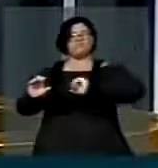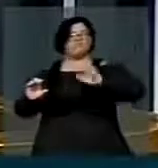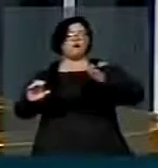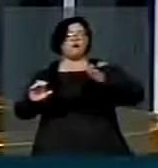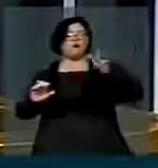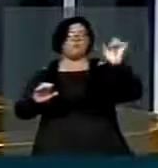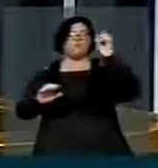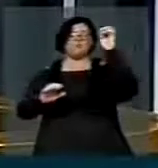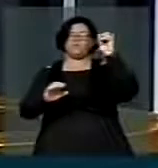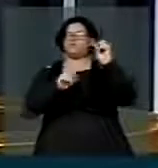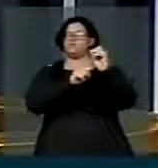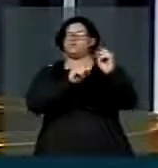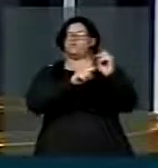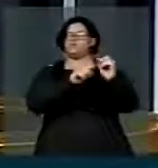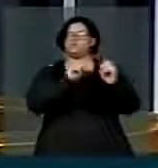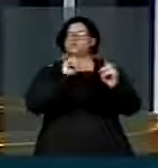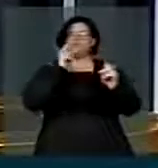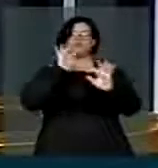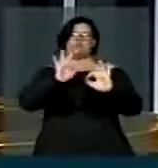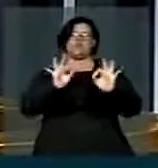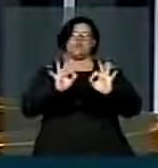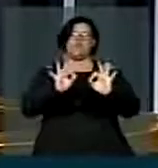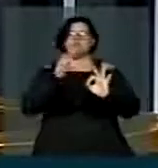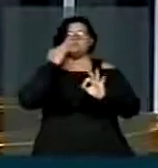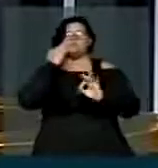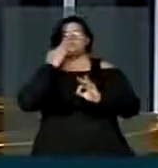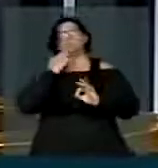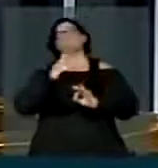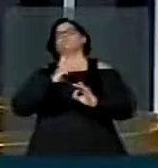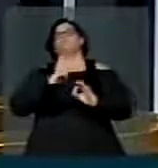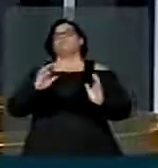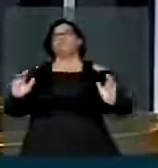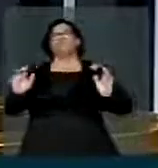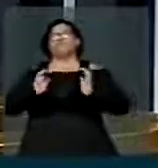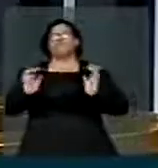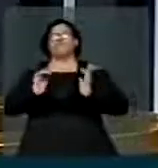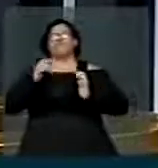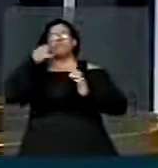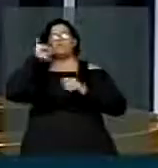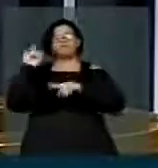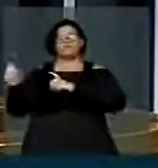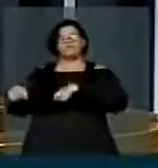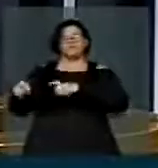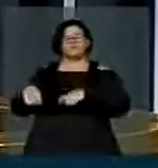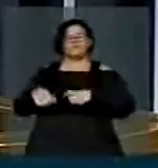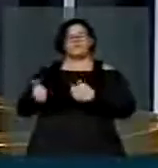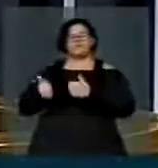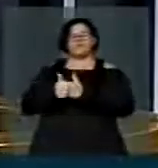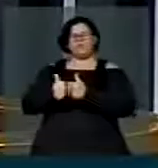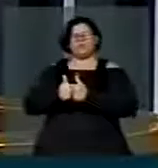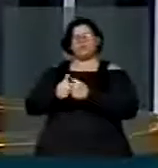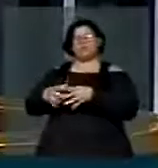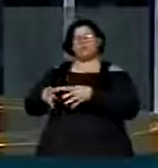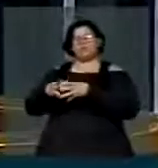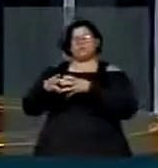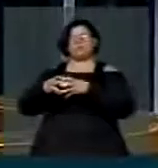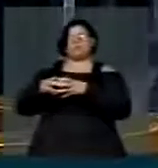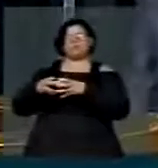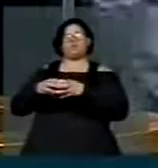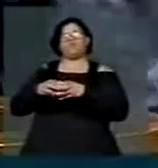tamanho de sua conta bancária. A elite agrária, parte da direita nacional, é